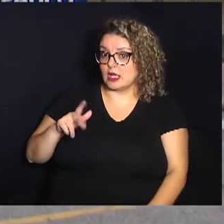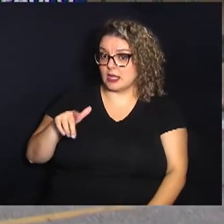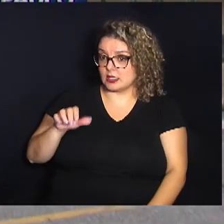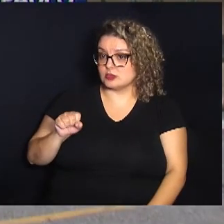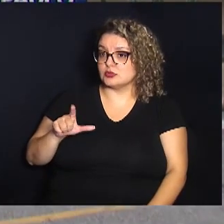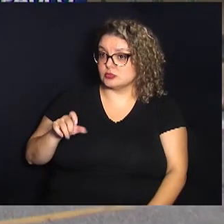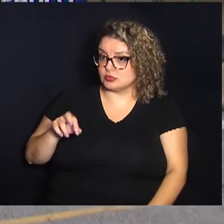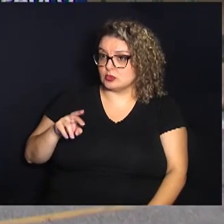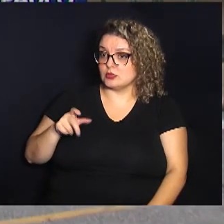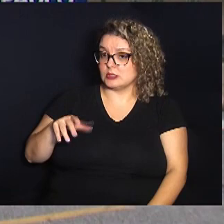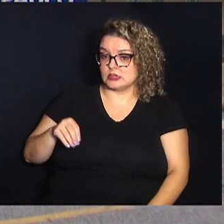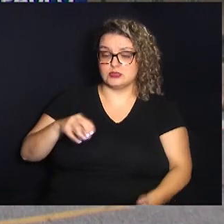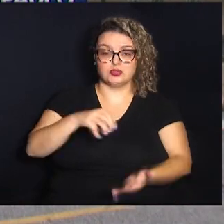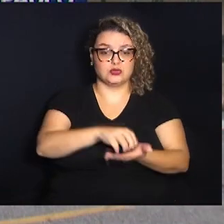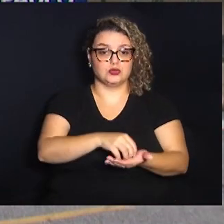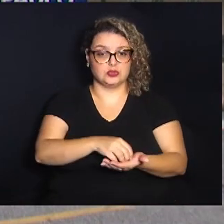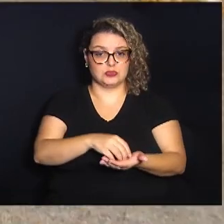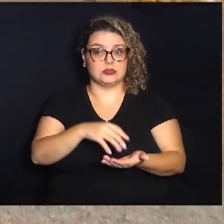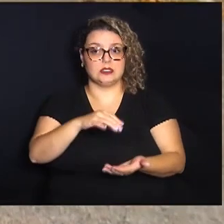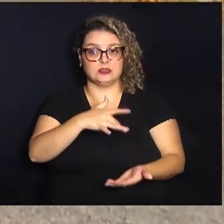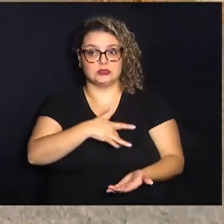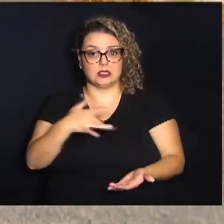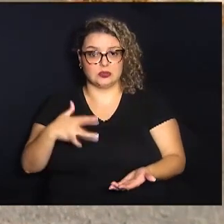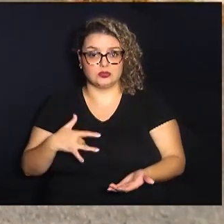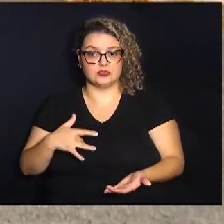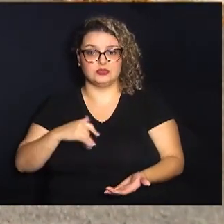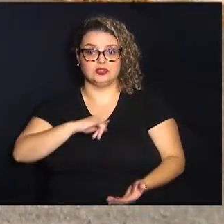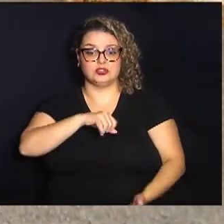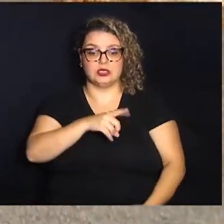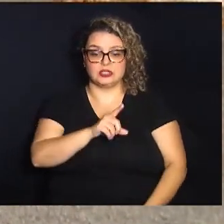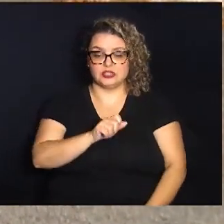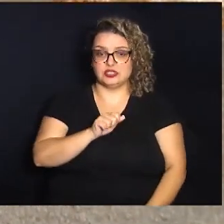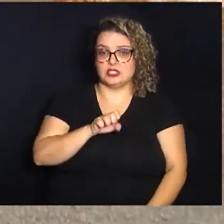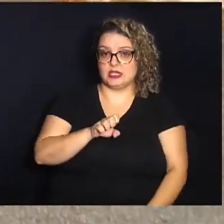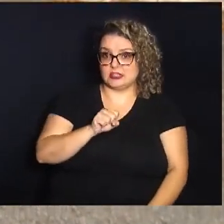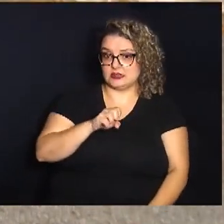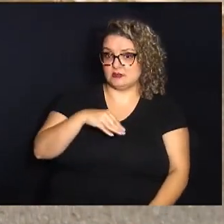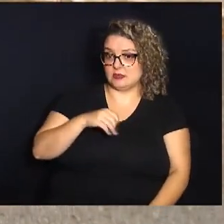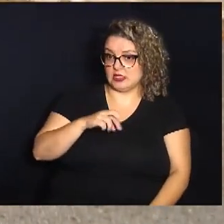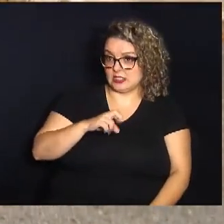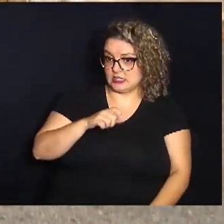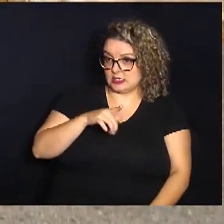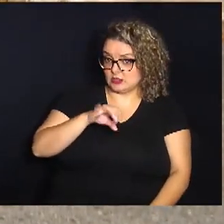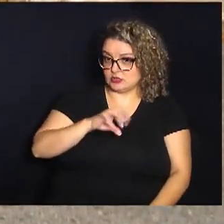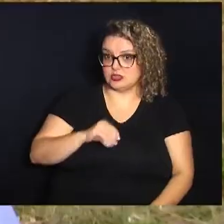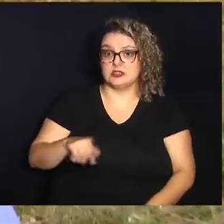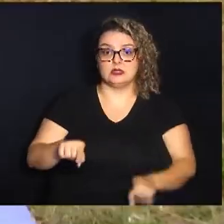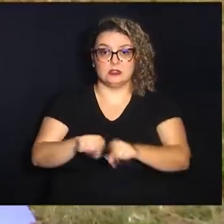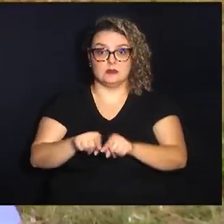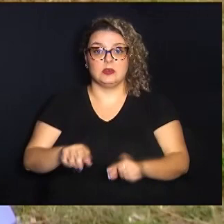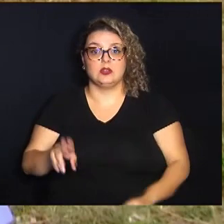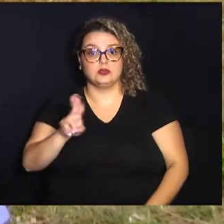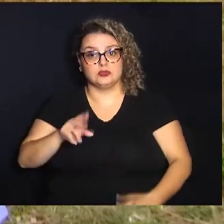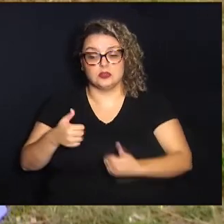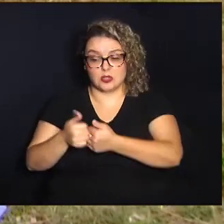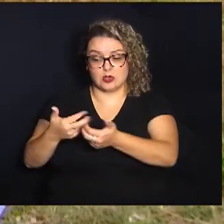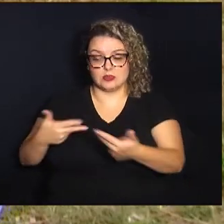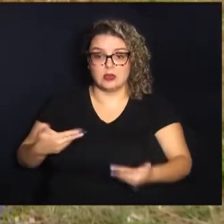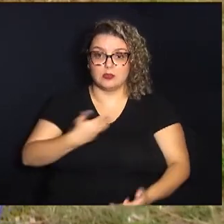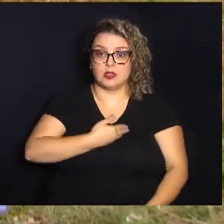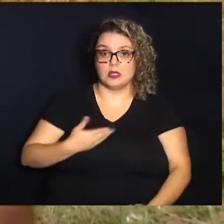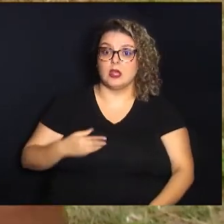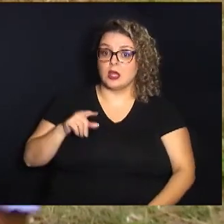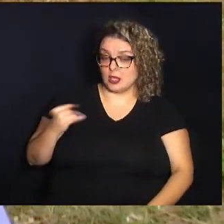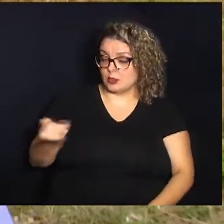e do Centro de Saúde do Jardim Esmeraldina, além de colaborar com a circulação do transporte público. É fundamental que haja